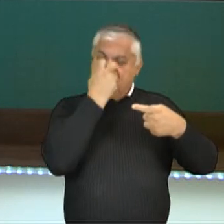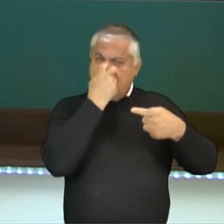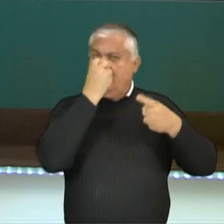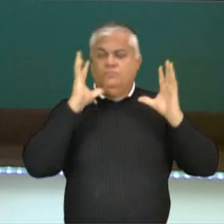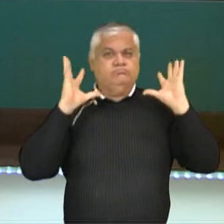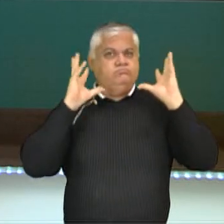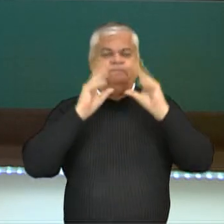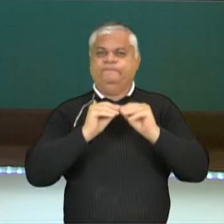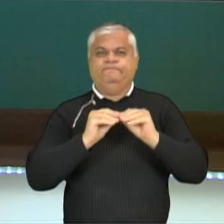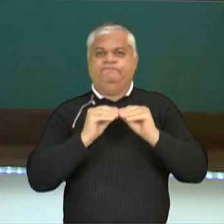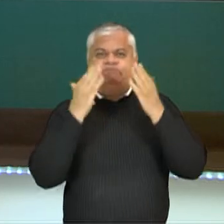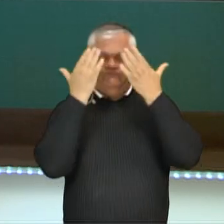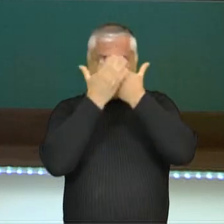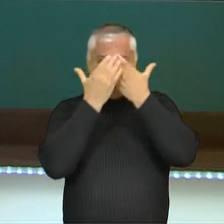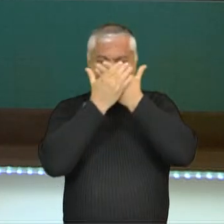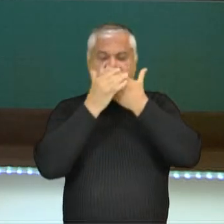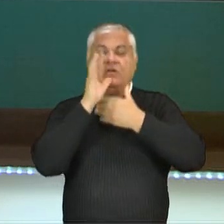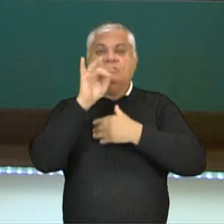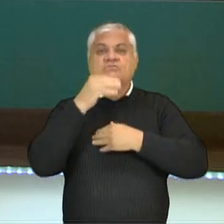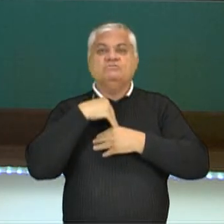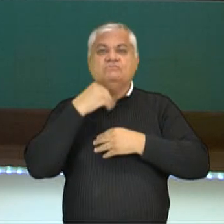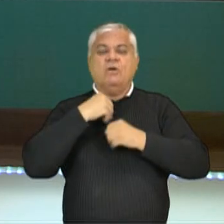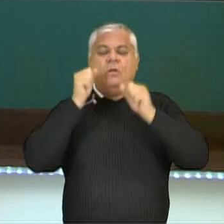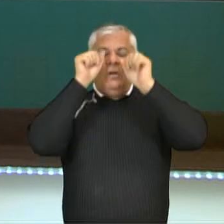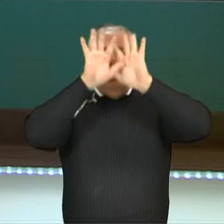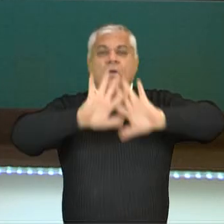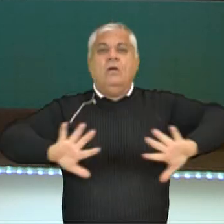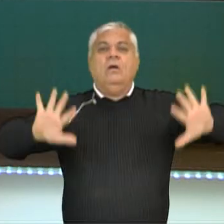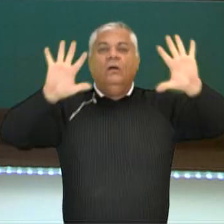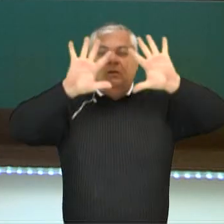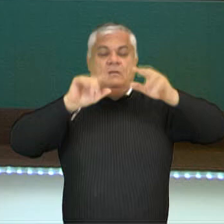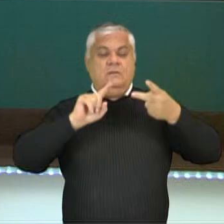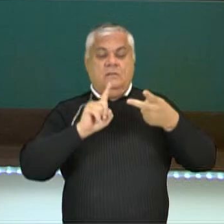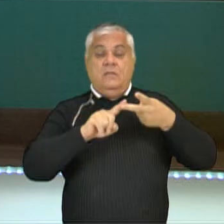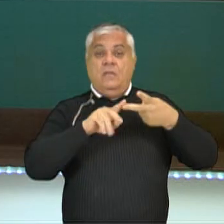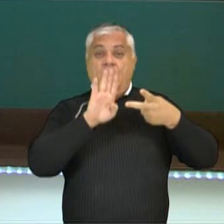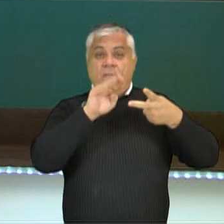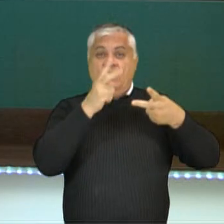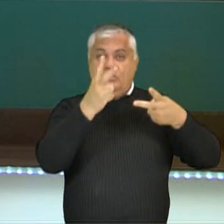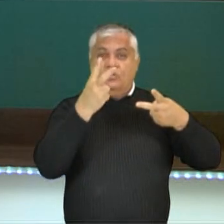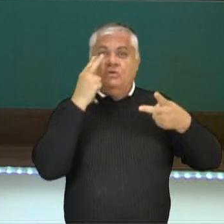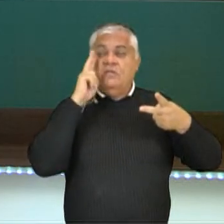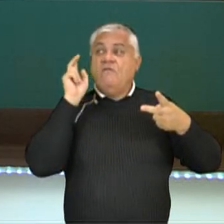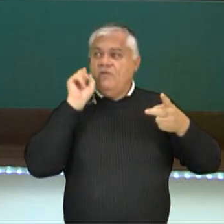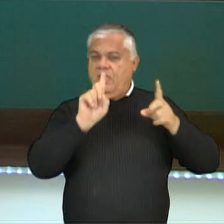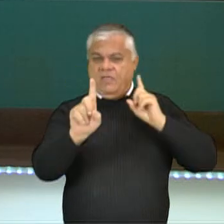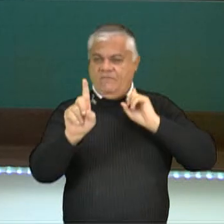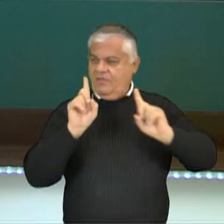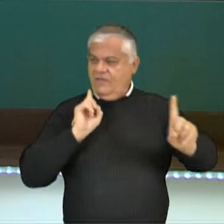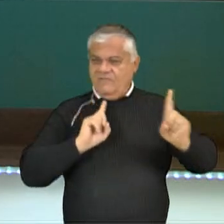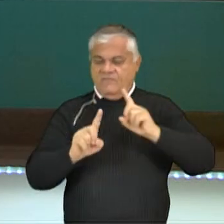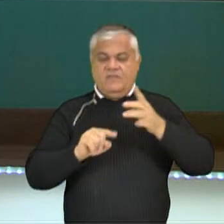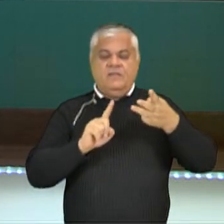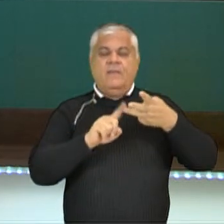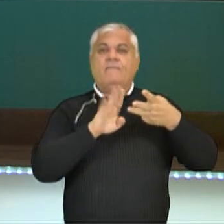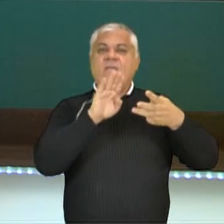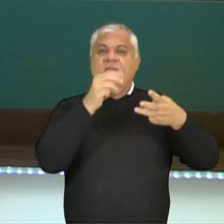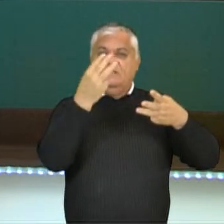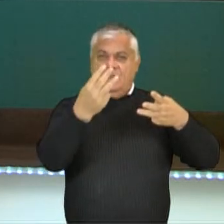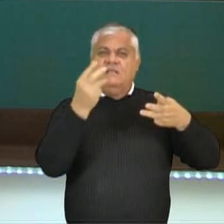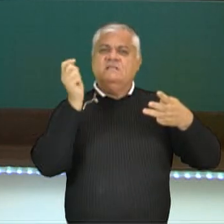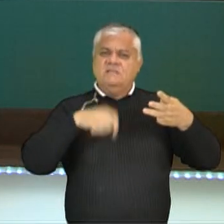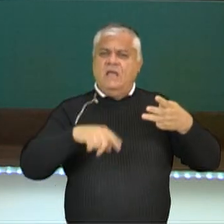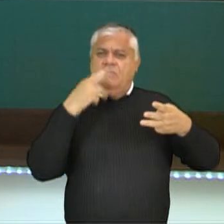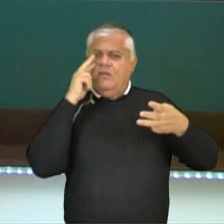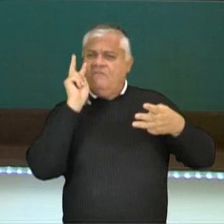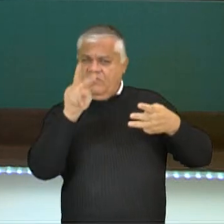totais ou com percepção somente da luz. B2 são atletas com percepção de vultos. E o B3 são atletas que conseguem